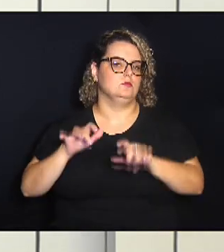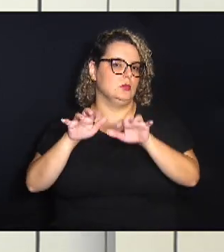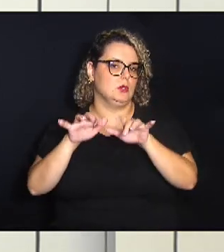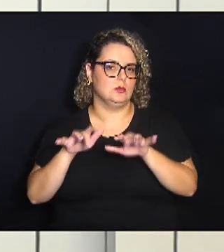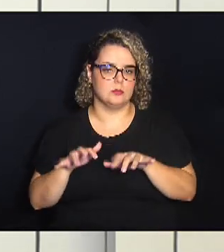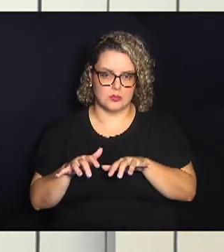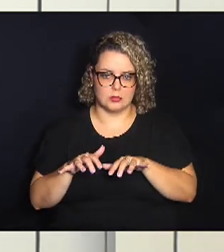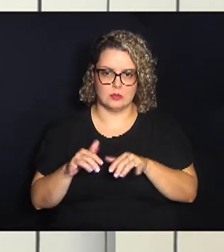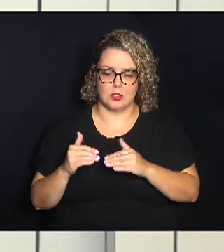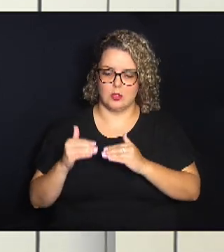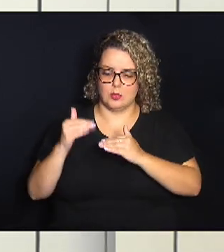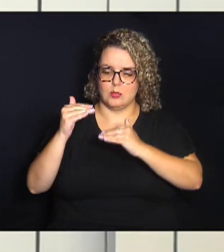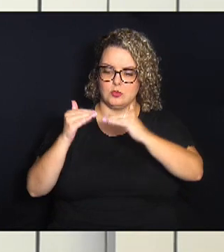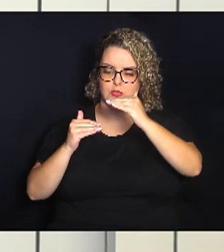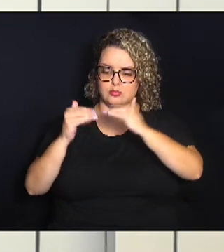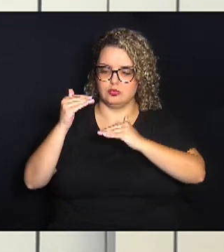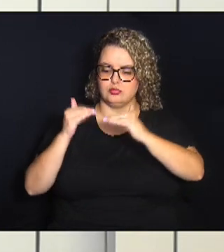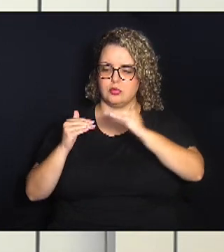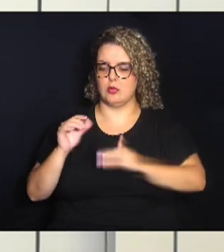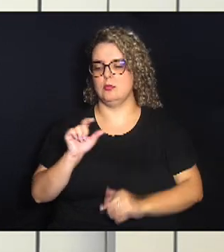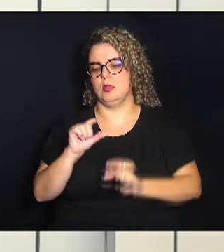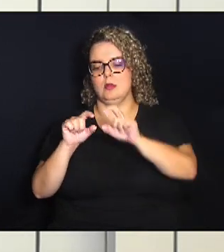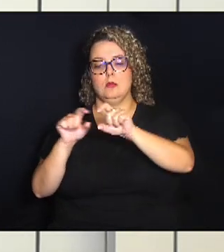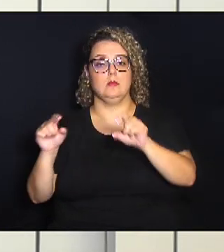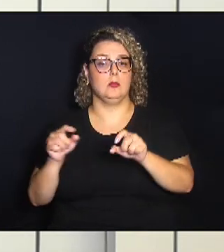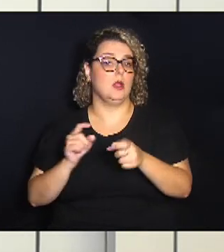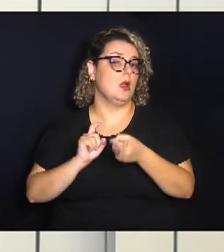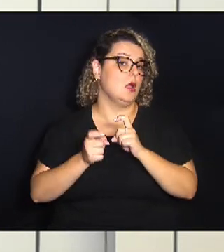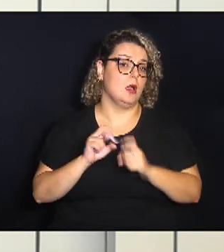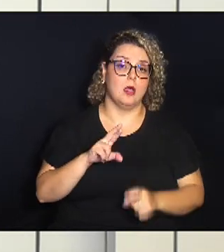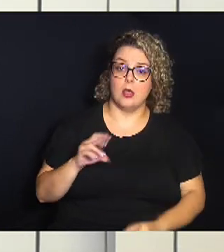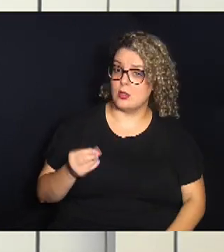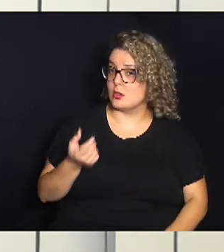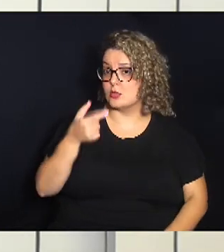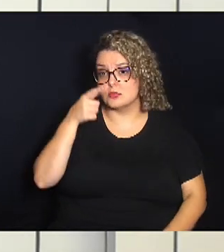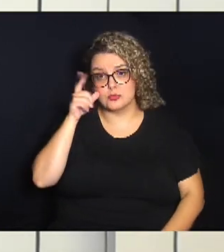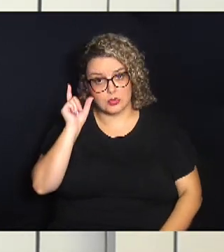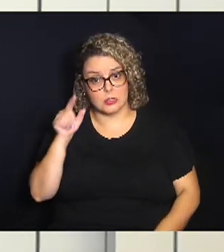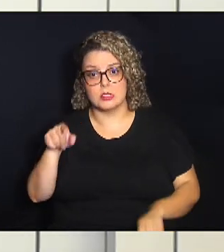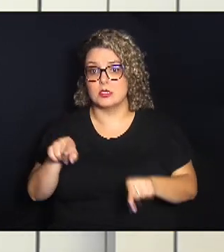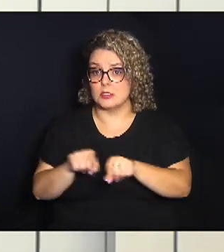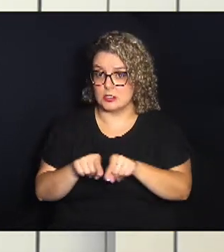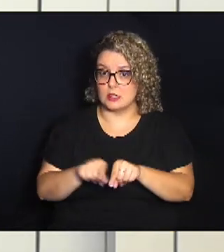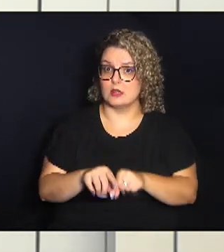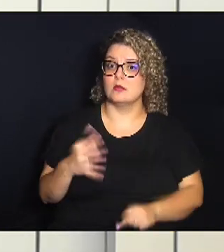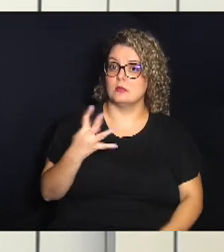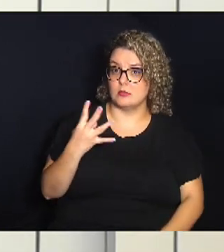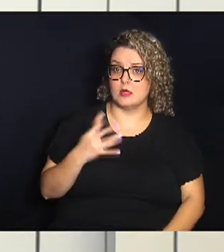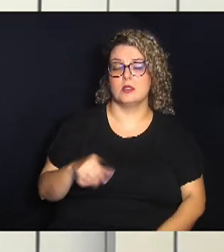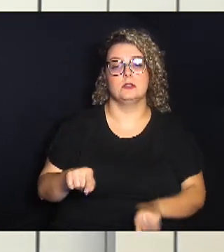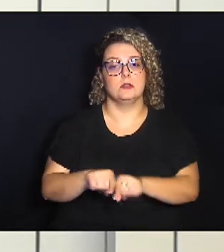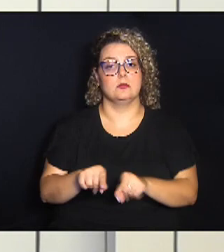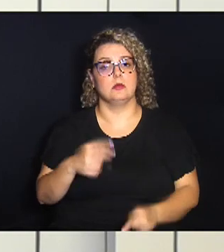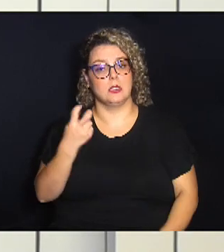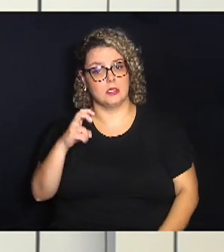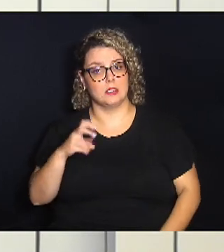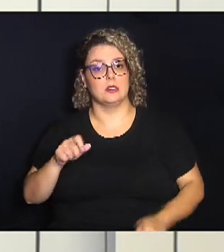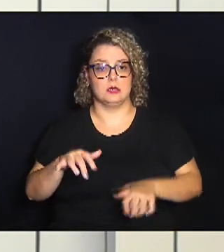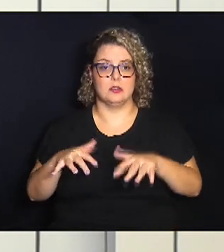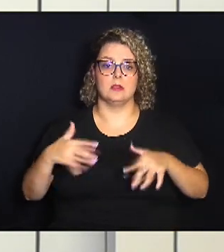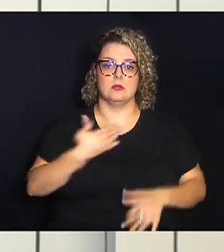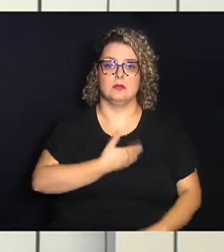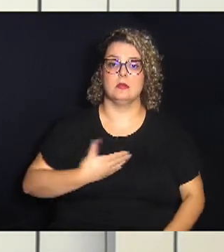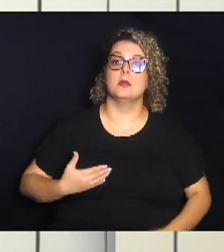você descer um pouco, você vai encontrar, por exemplo, a reunião ordinária de ontem e também a quarta e quinta audiência pública e